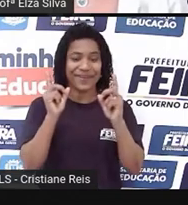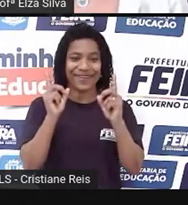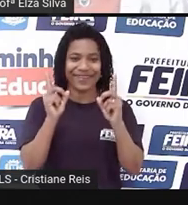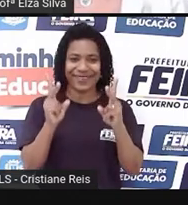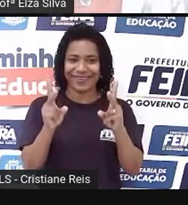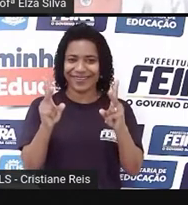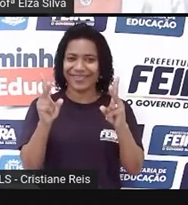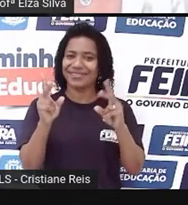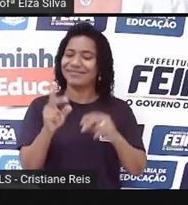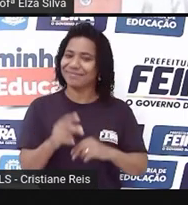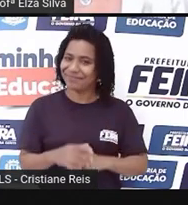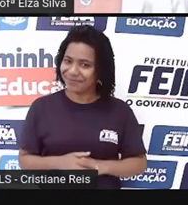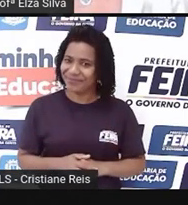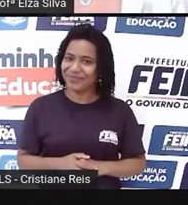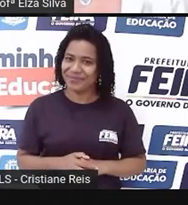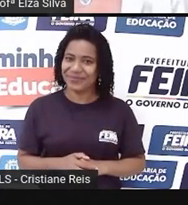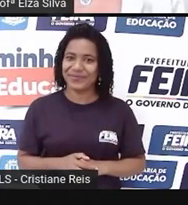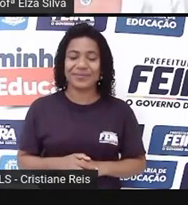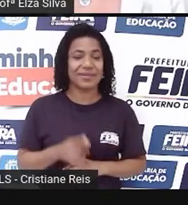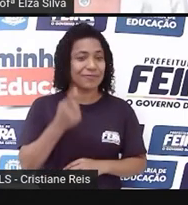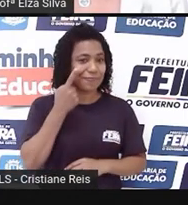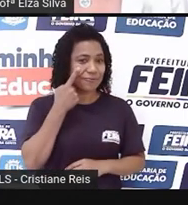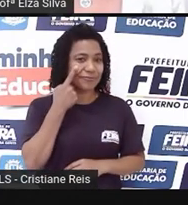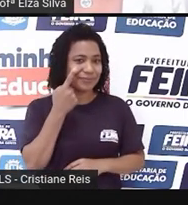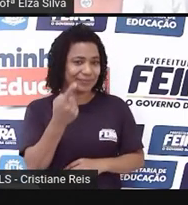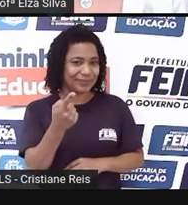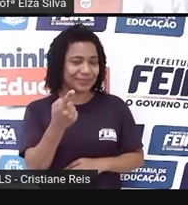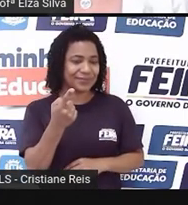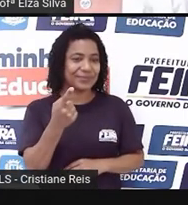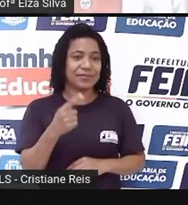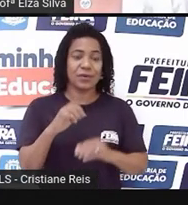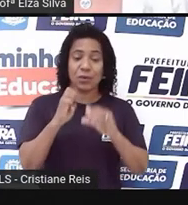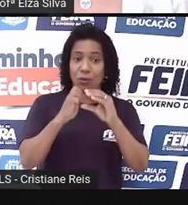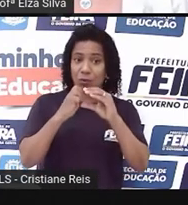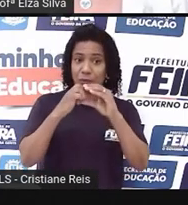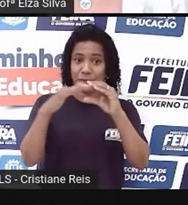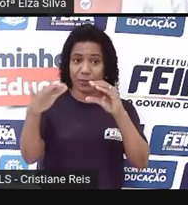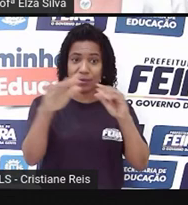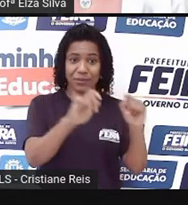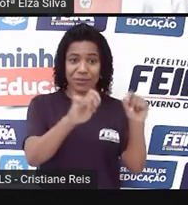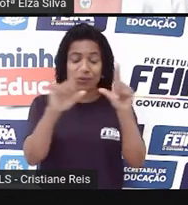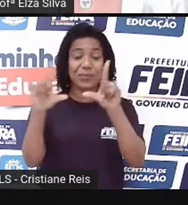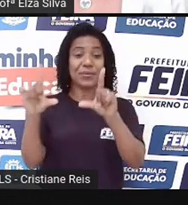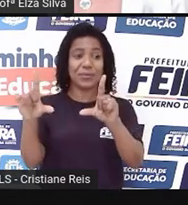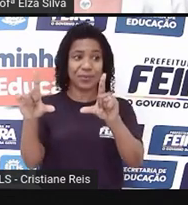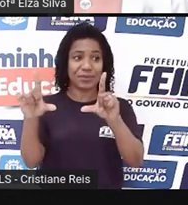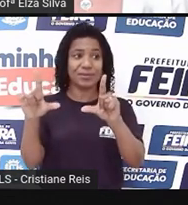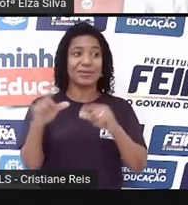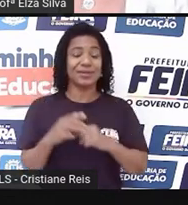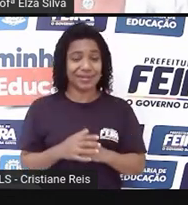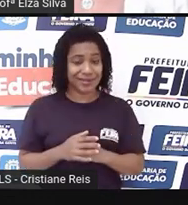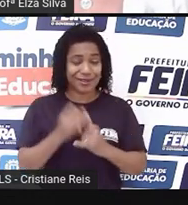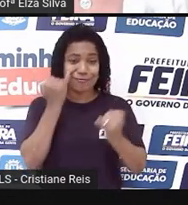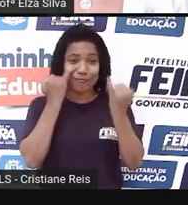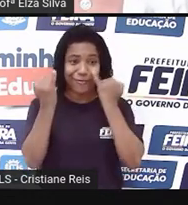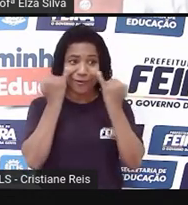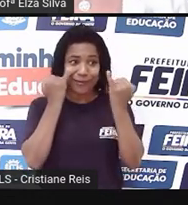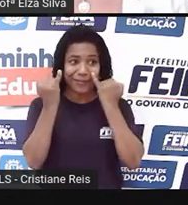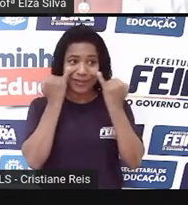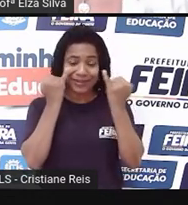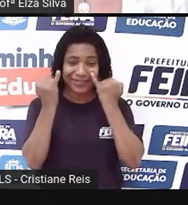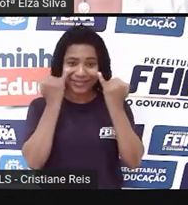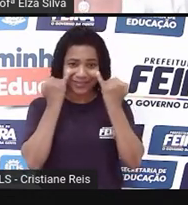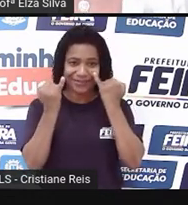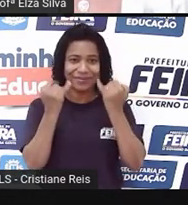Ok, so... Então, estamos aqui, né? Com o e-mail espelhado na tela e as informações que este e-mail